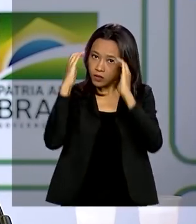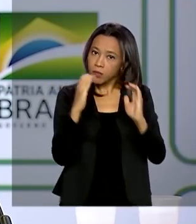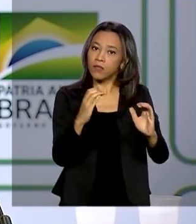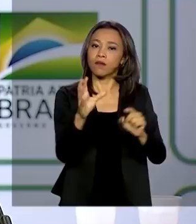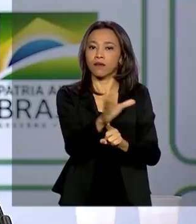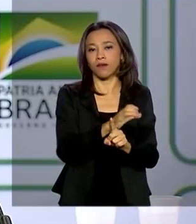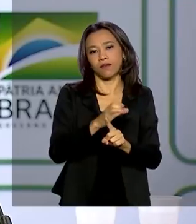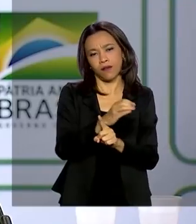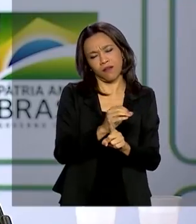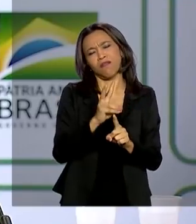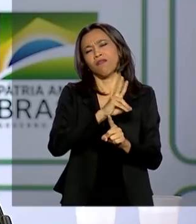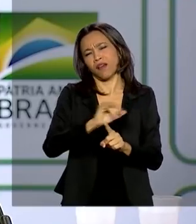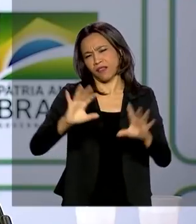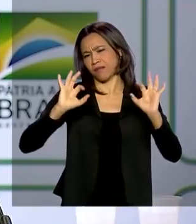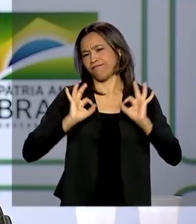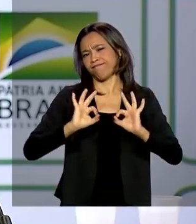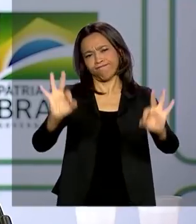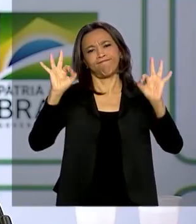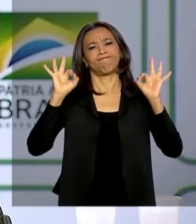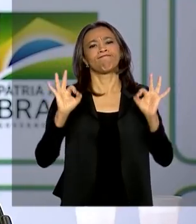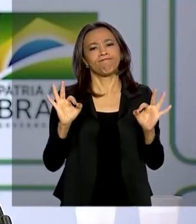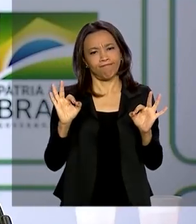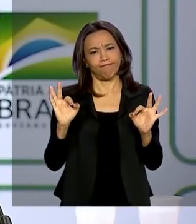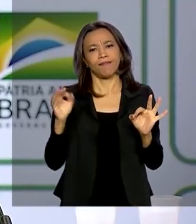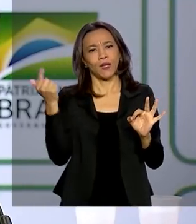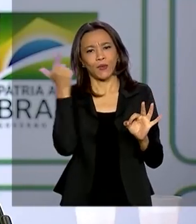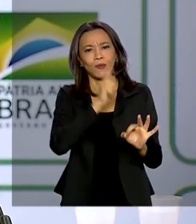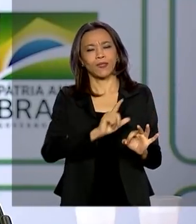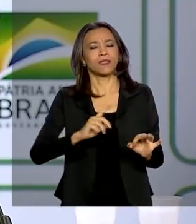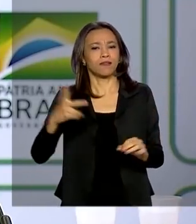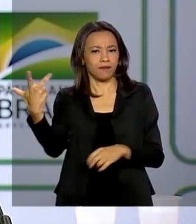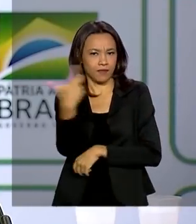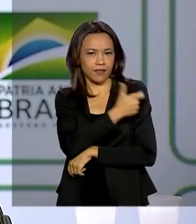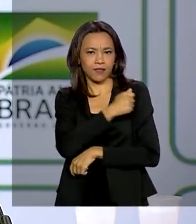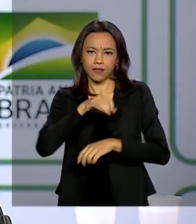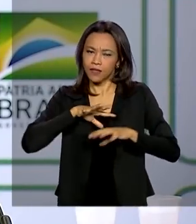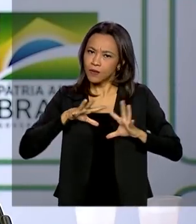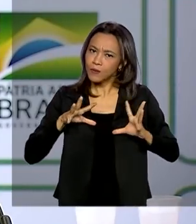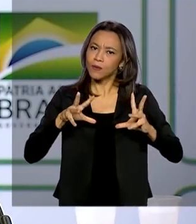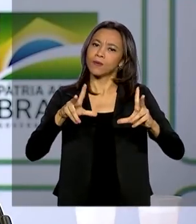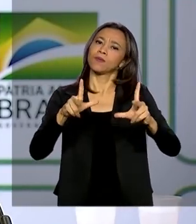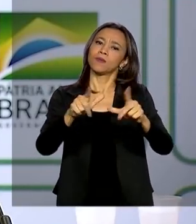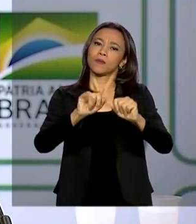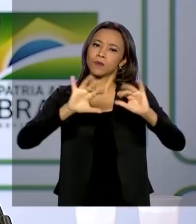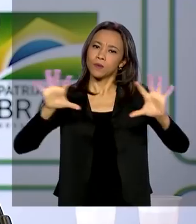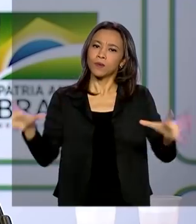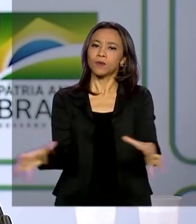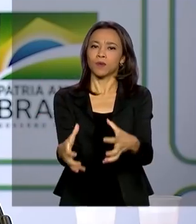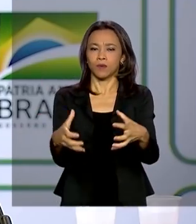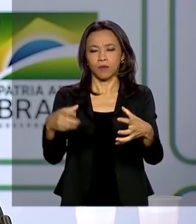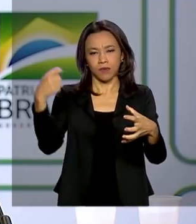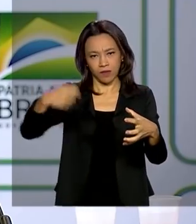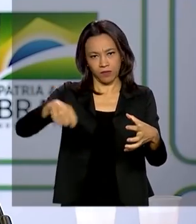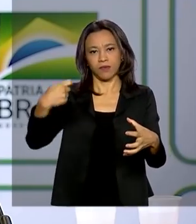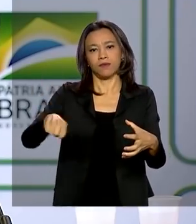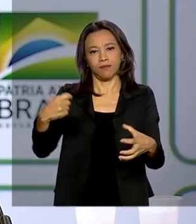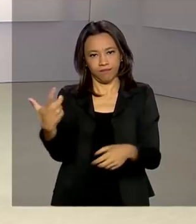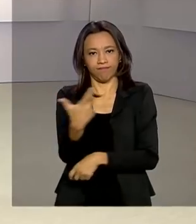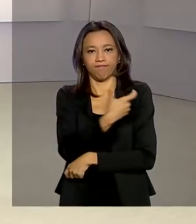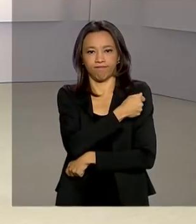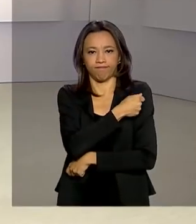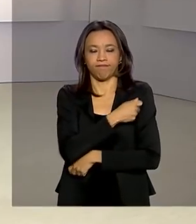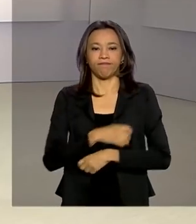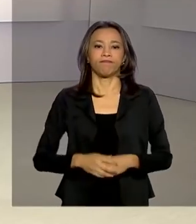vai dar certinho para quem a gente precisa mais proteger, que é essa parcela significativa da população.